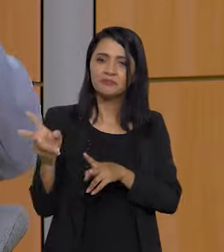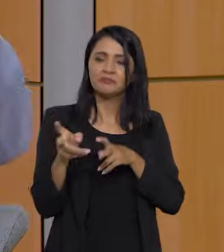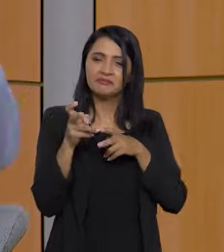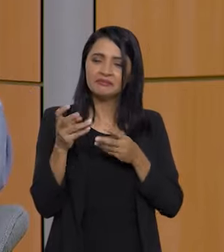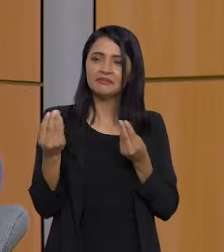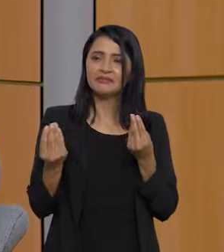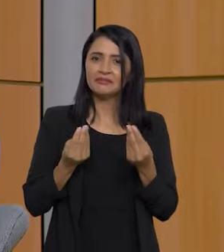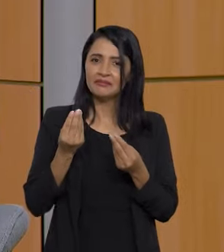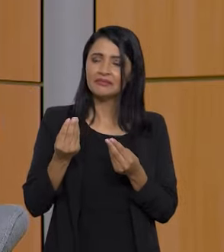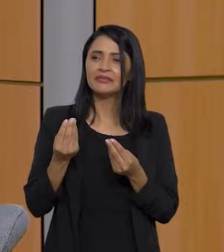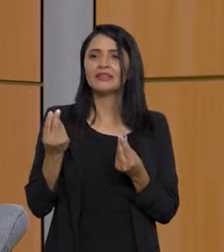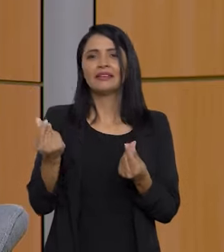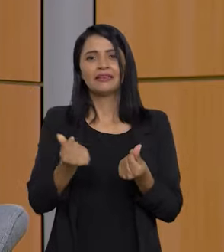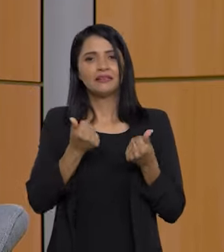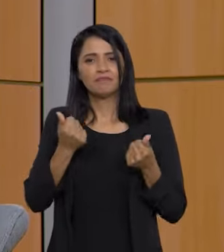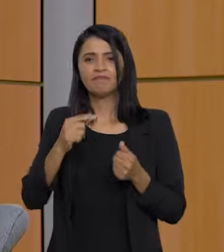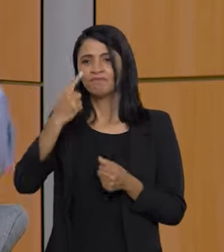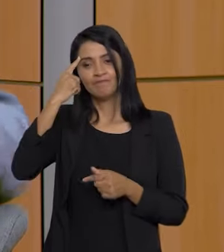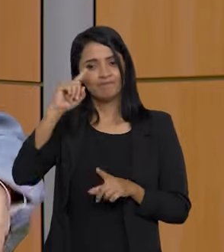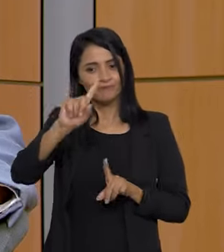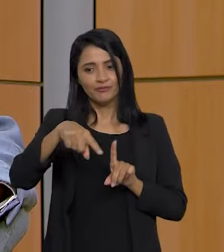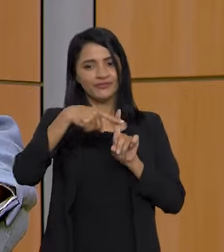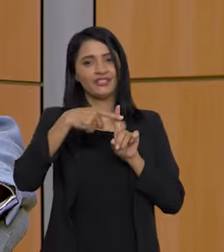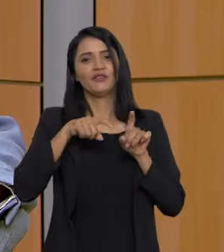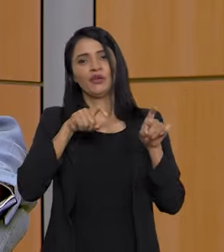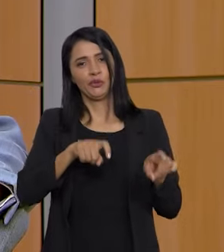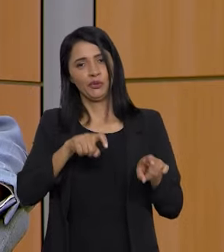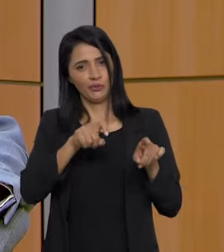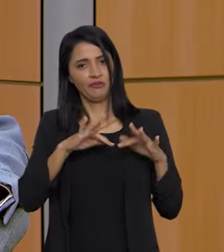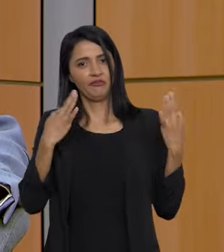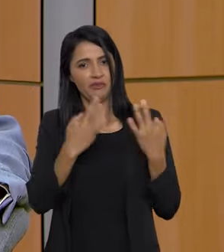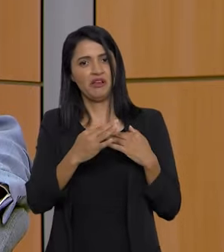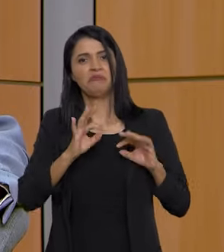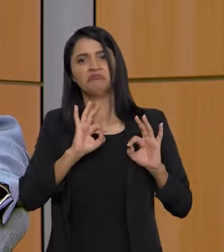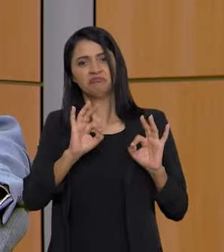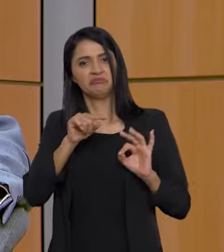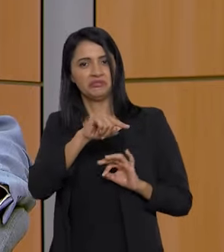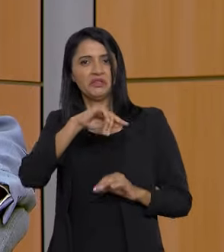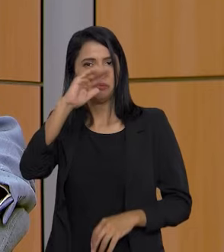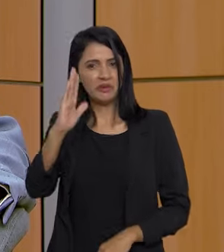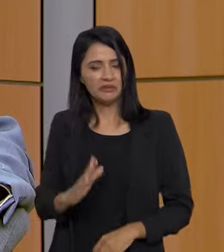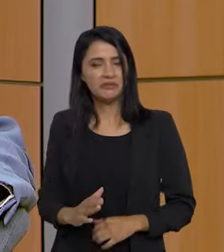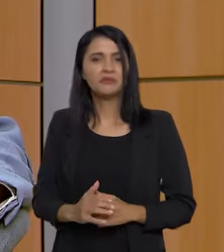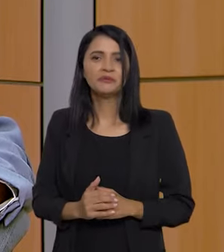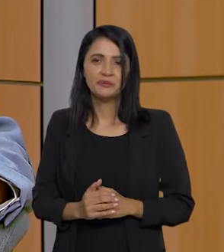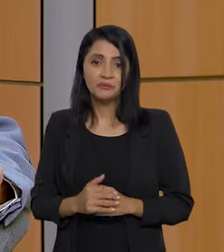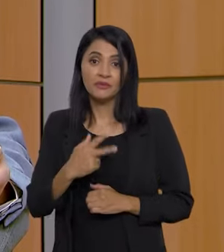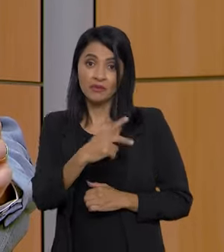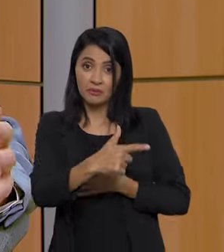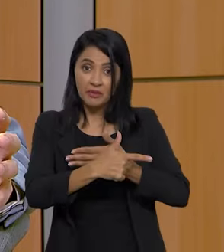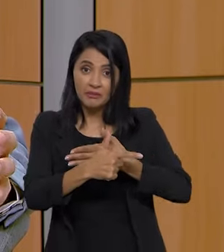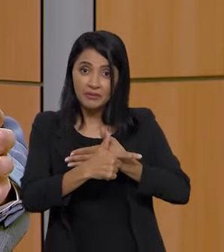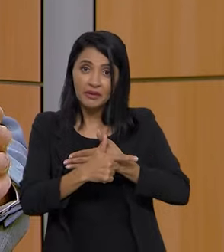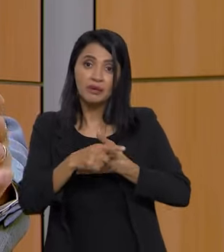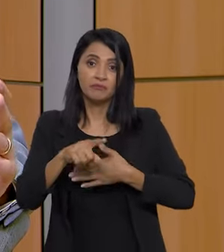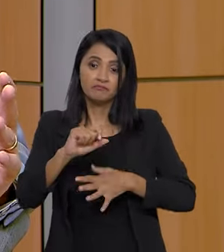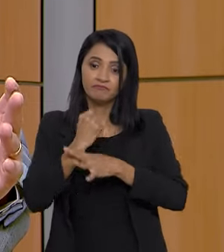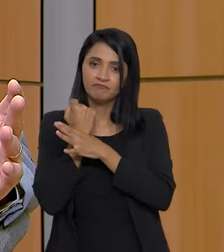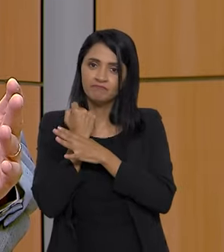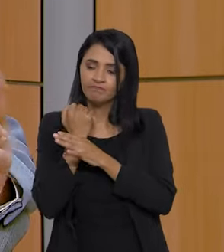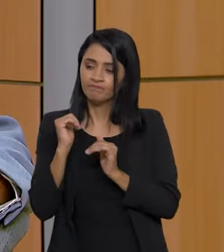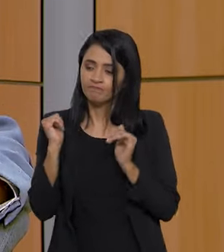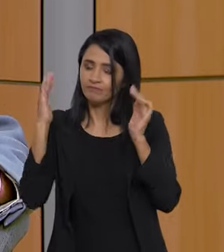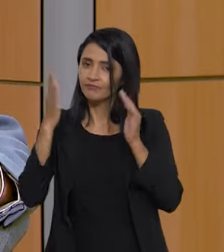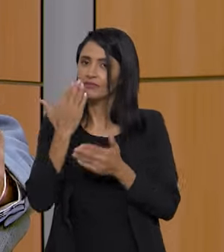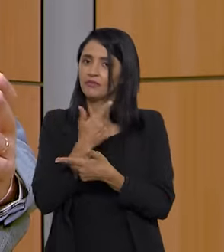vejo com muito otimismo a agricultura familiar no nosso país e o seu papel de